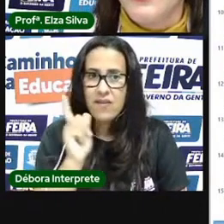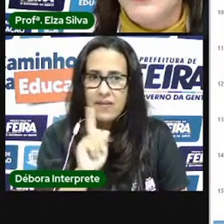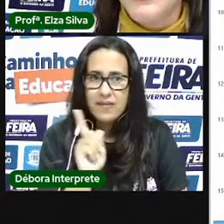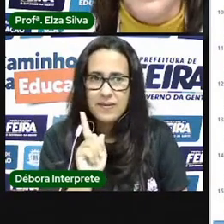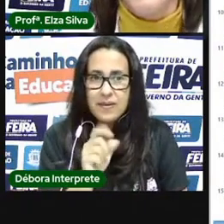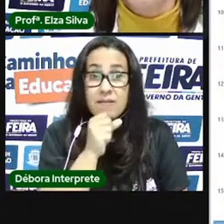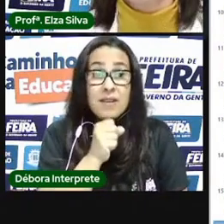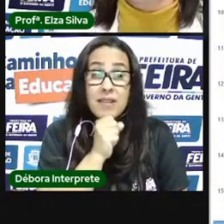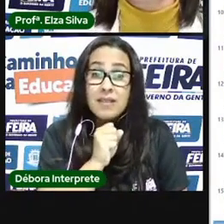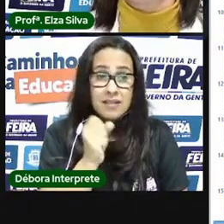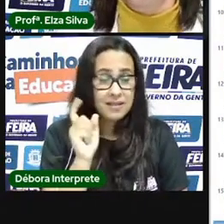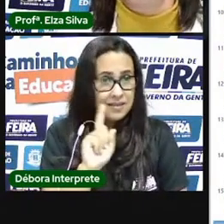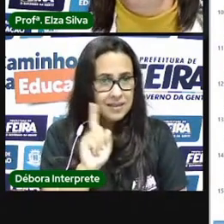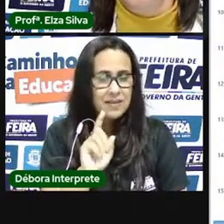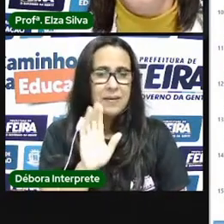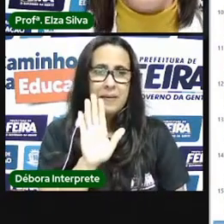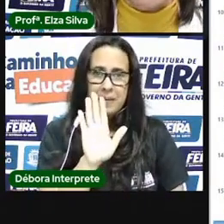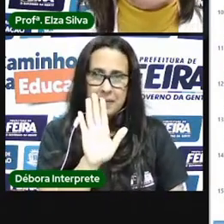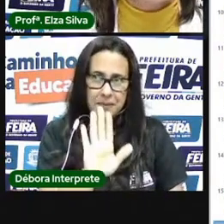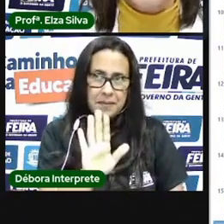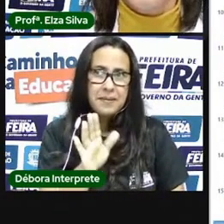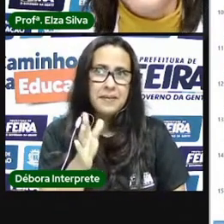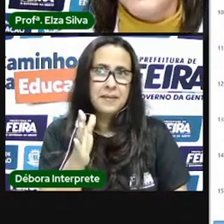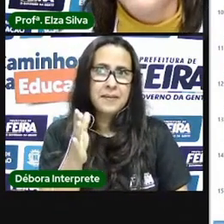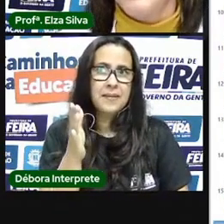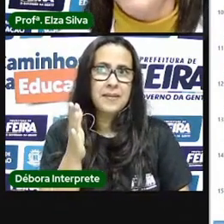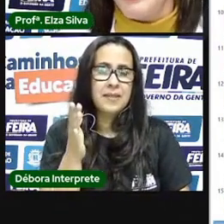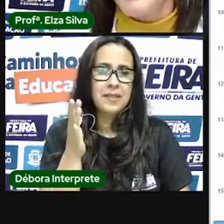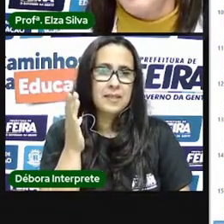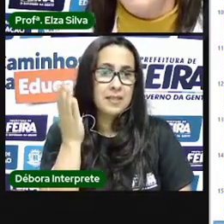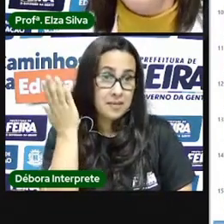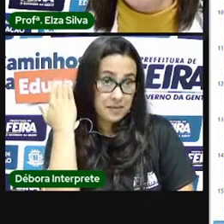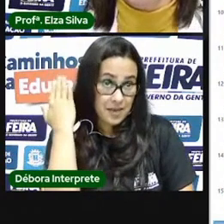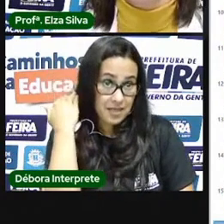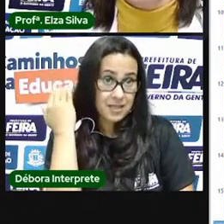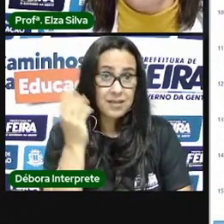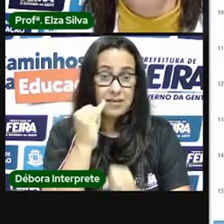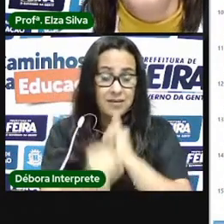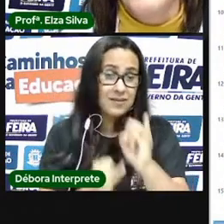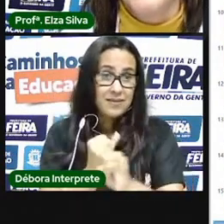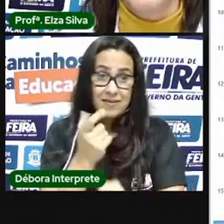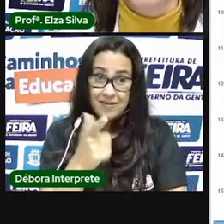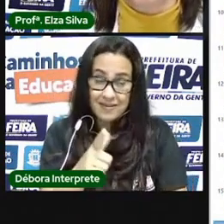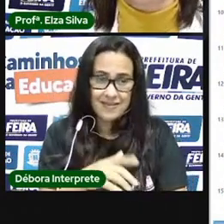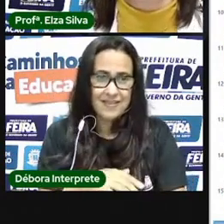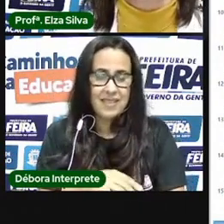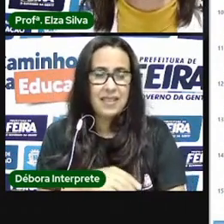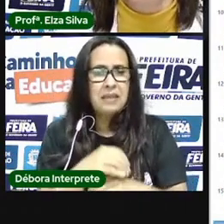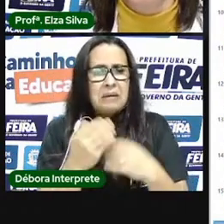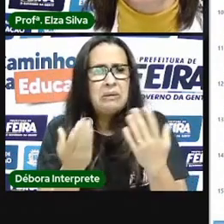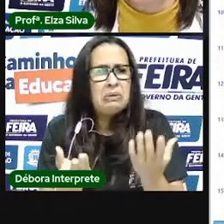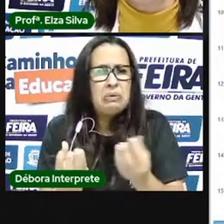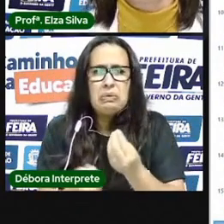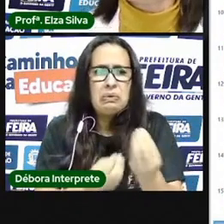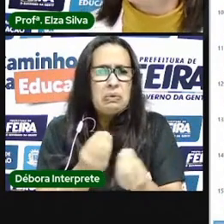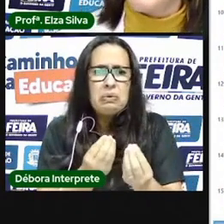diversões era ler histórias em quadrinhos como nós não tínhamos acesso à internet nós comprávamos as histórias em quadrinhos nas